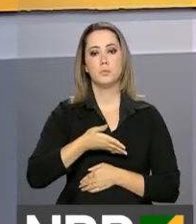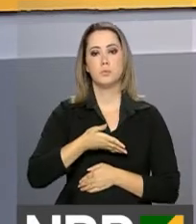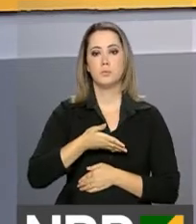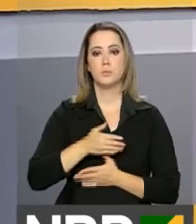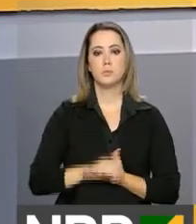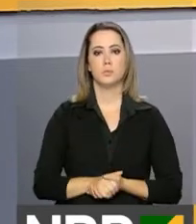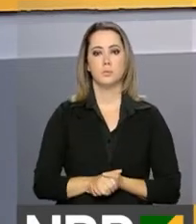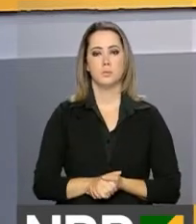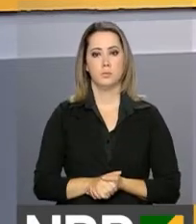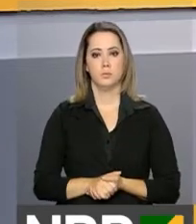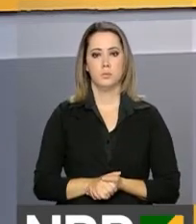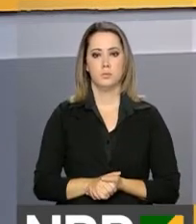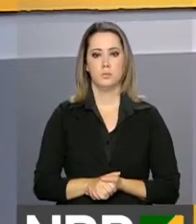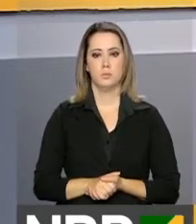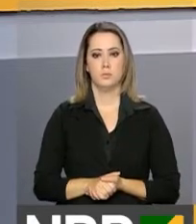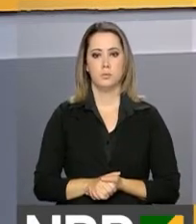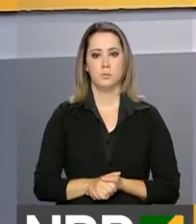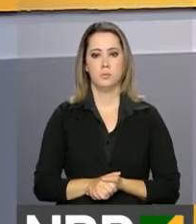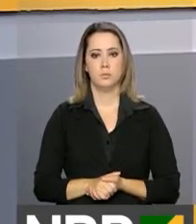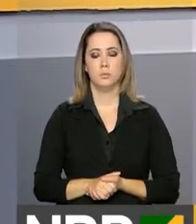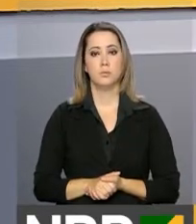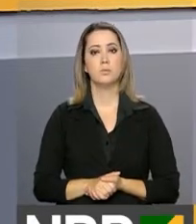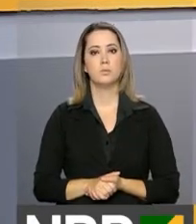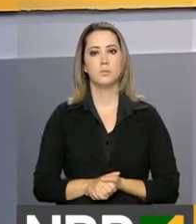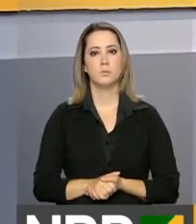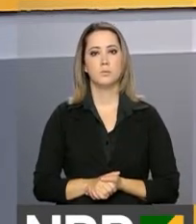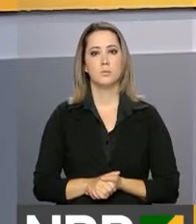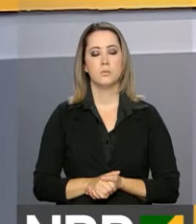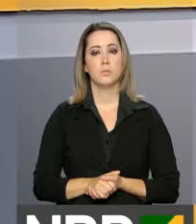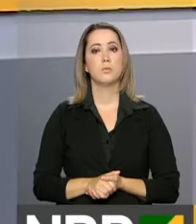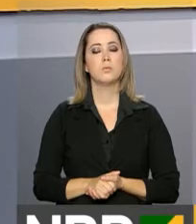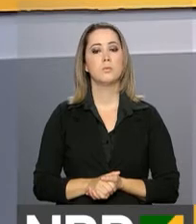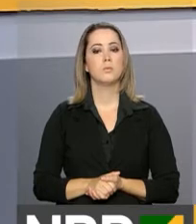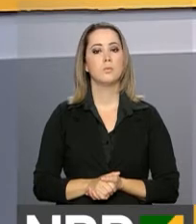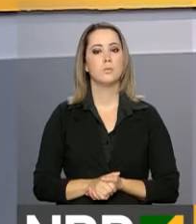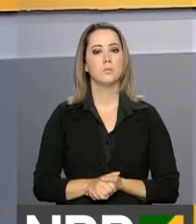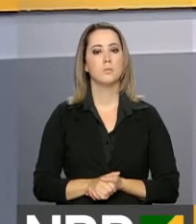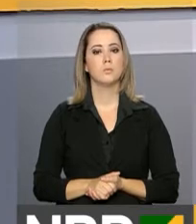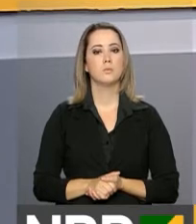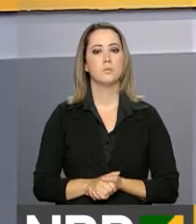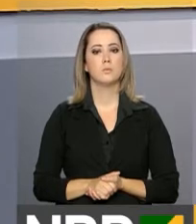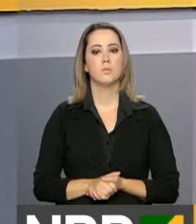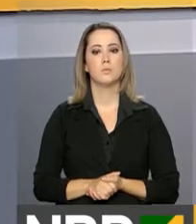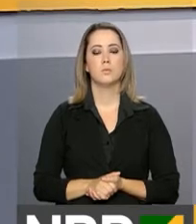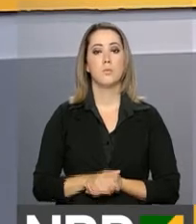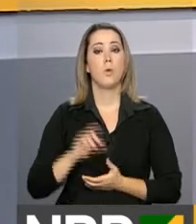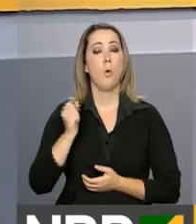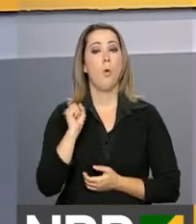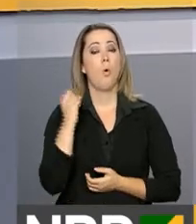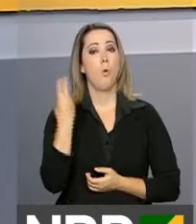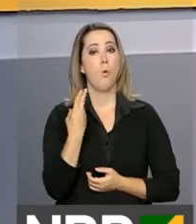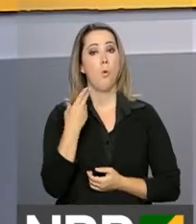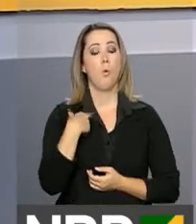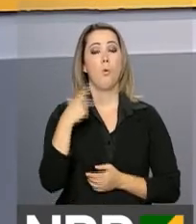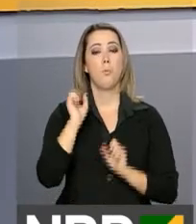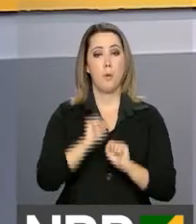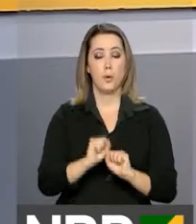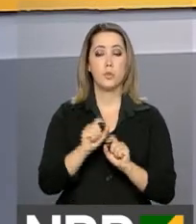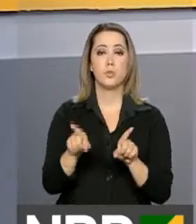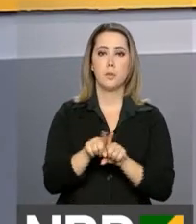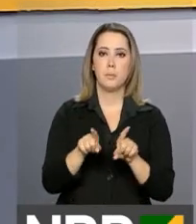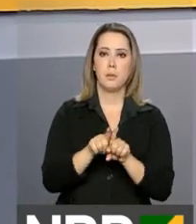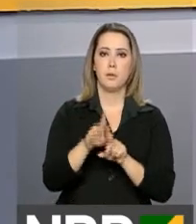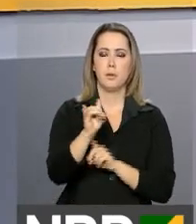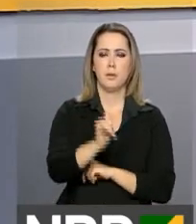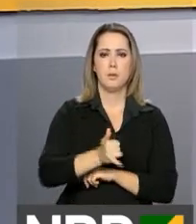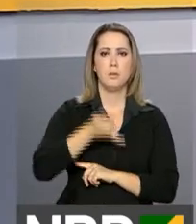.caixa.gov.br barra contas inativas, tudo junto. Outra opção é o serviço de atendimento